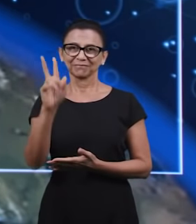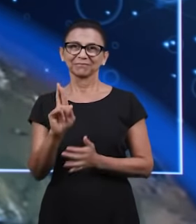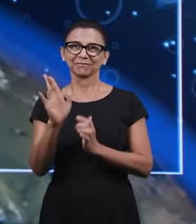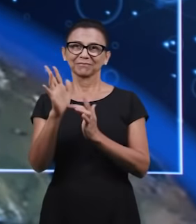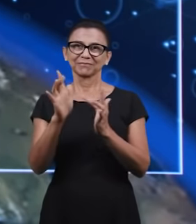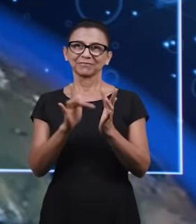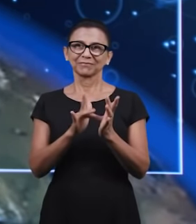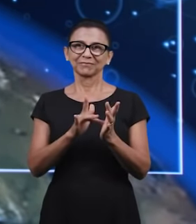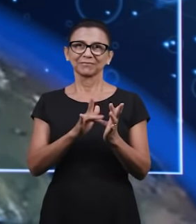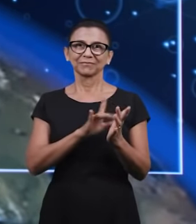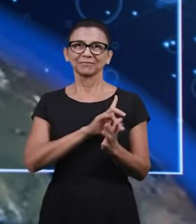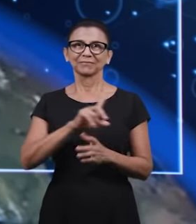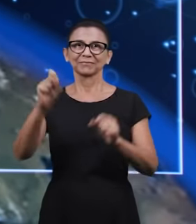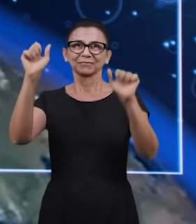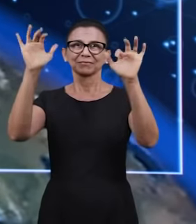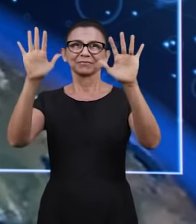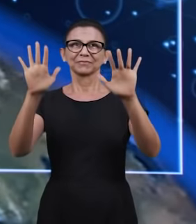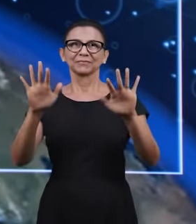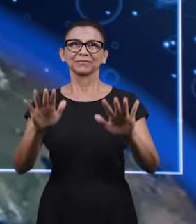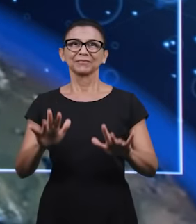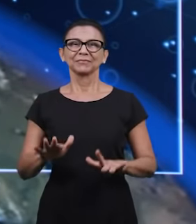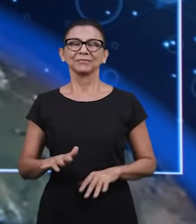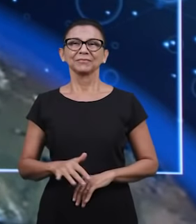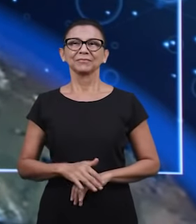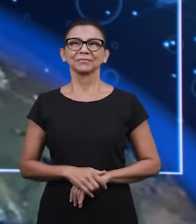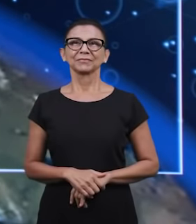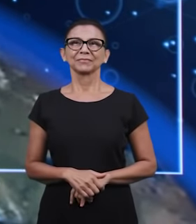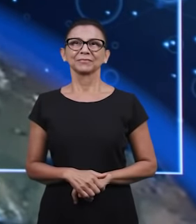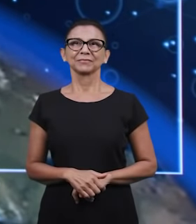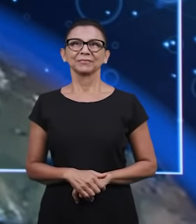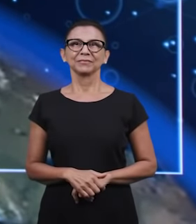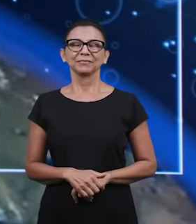desejar a todos a paz do Senhor Jesus que Deus a todos abençoe